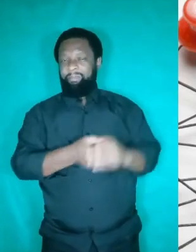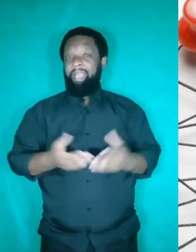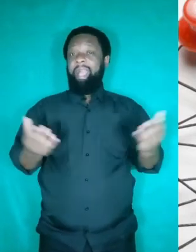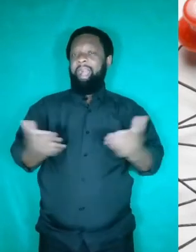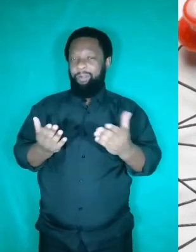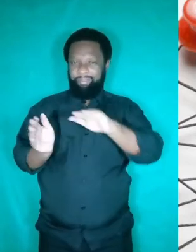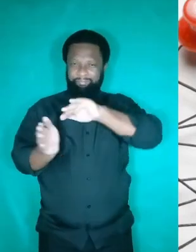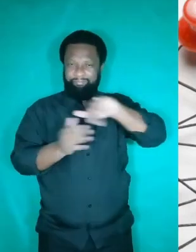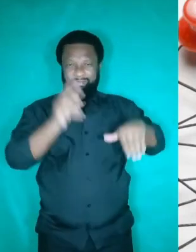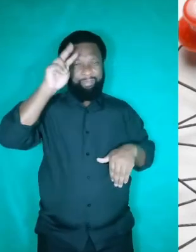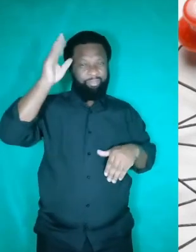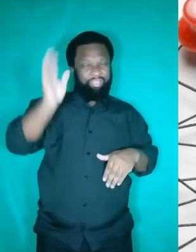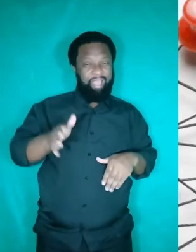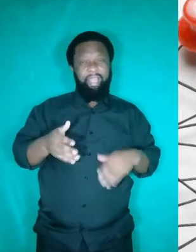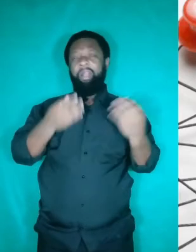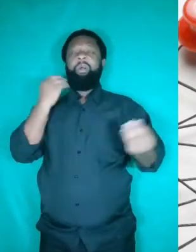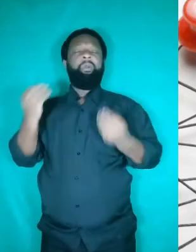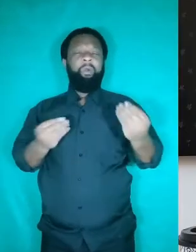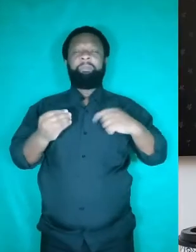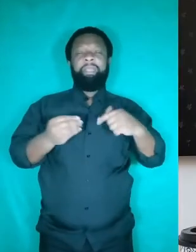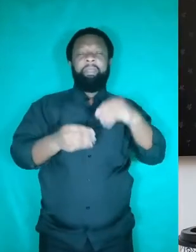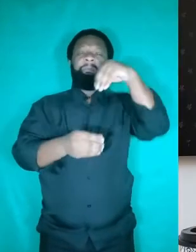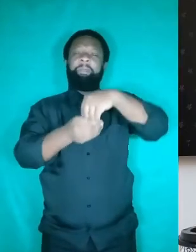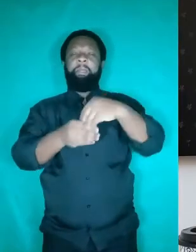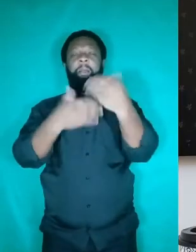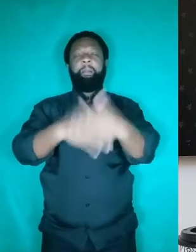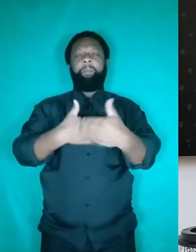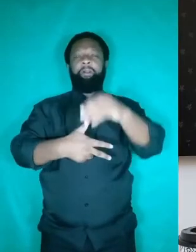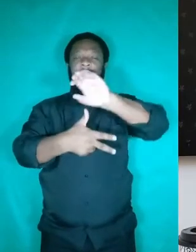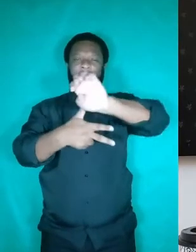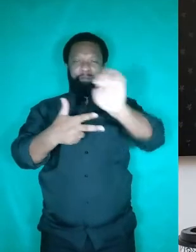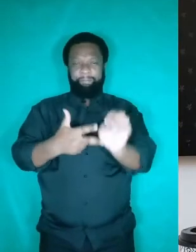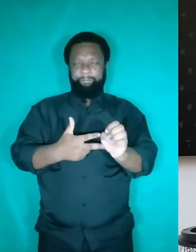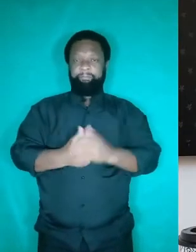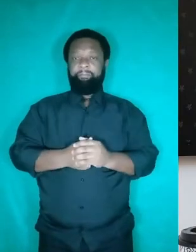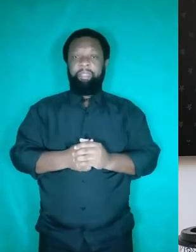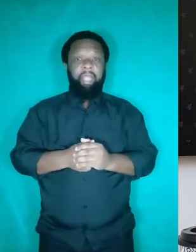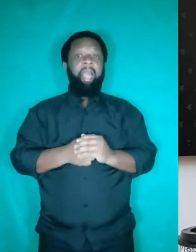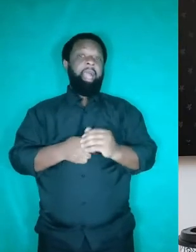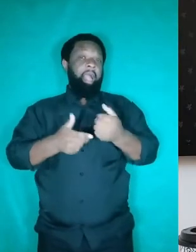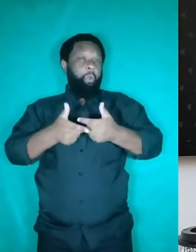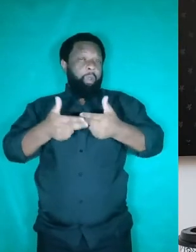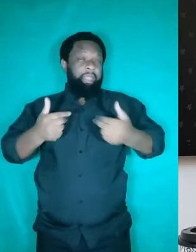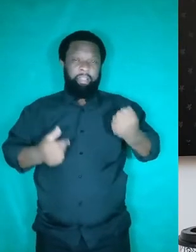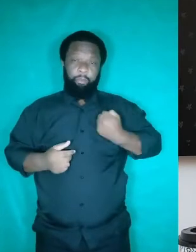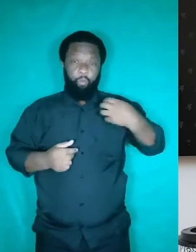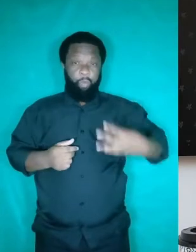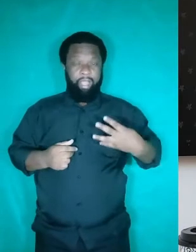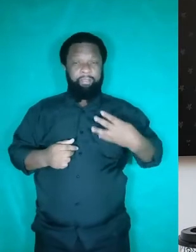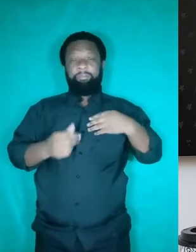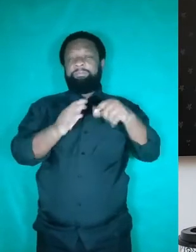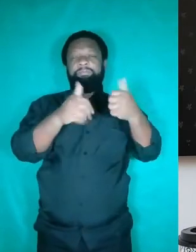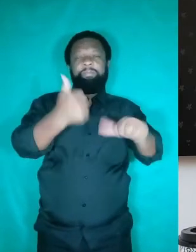vamos ver como tudo isso é avaliado no Enem. A competência 4 do Enem, ela vai avaliar a coesão